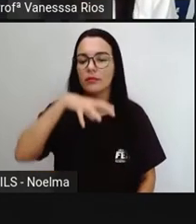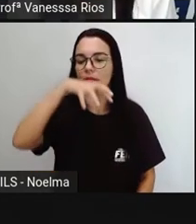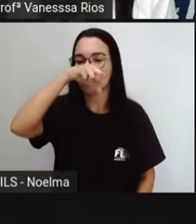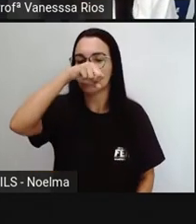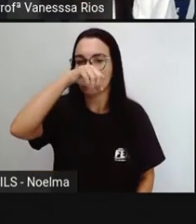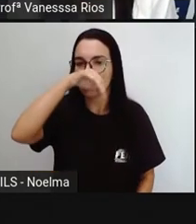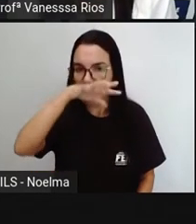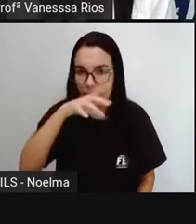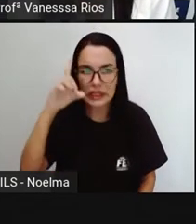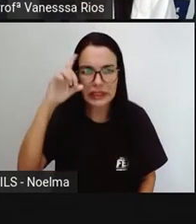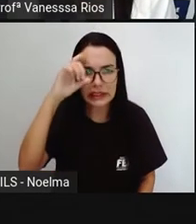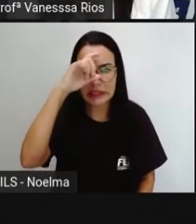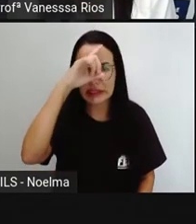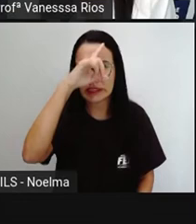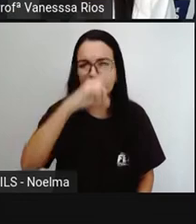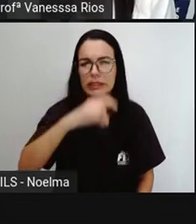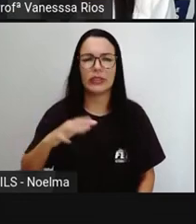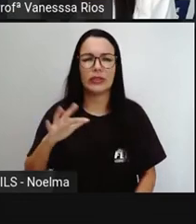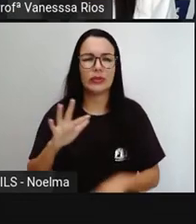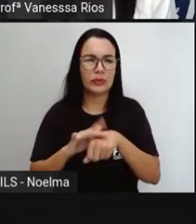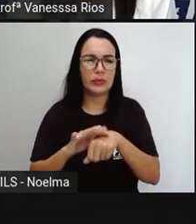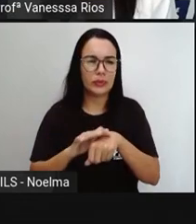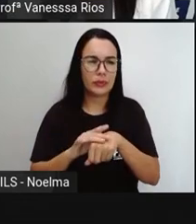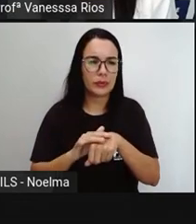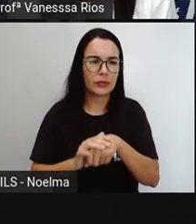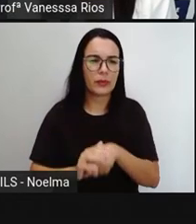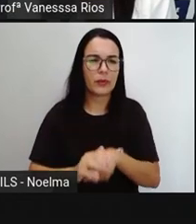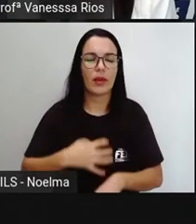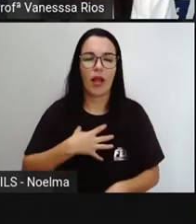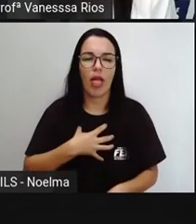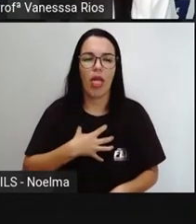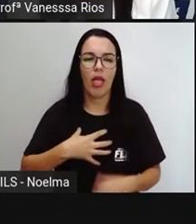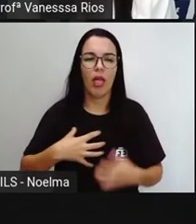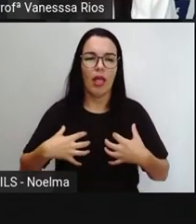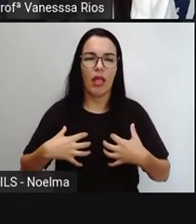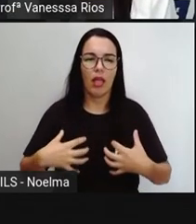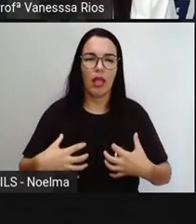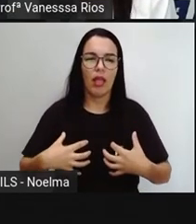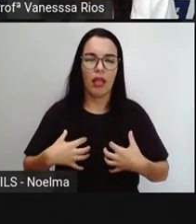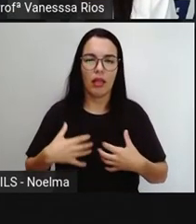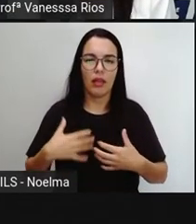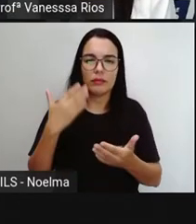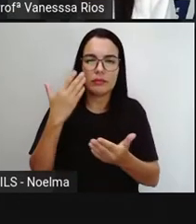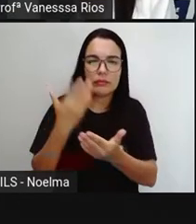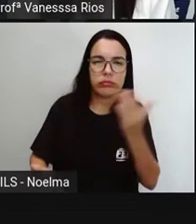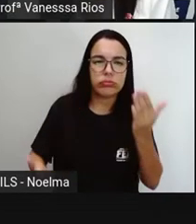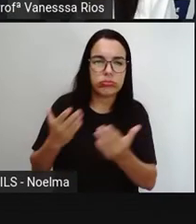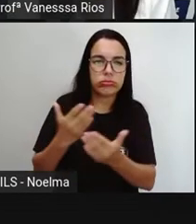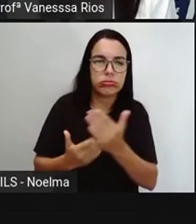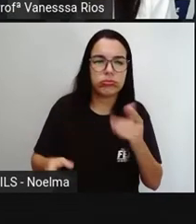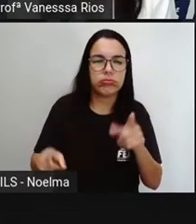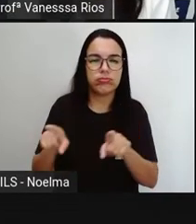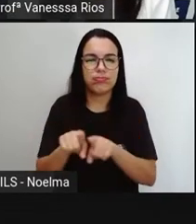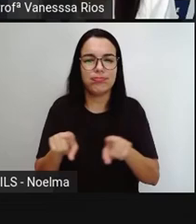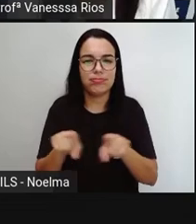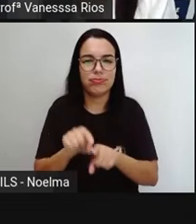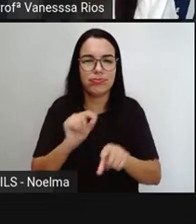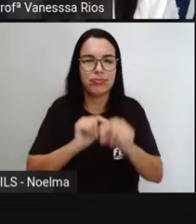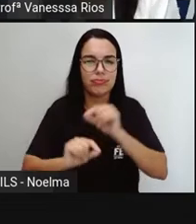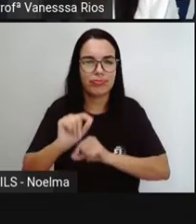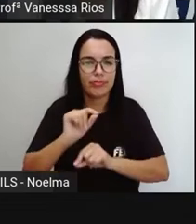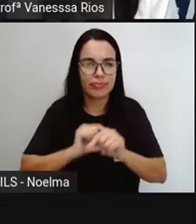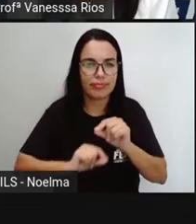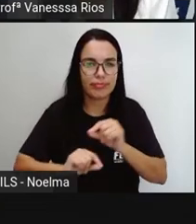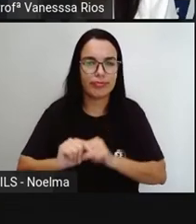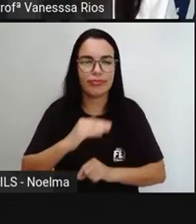dificuldade pneumonia síndrome respiratória aguda grave falências do sistema renal e também levou